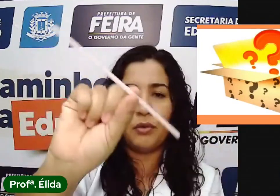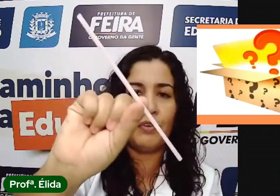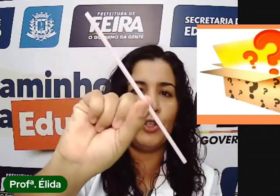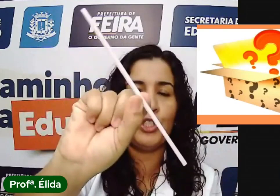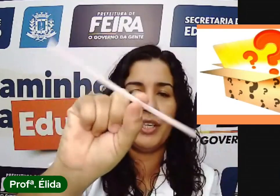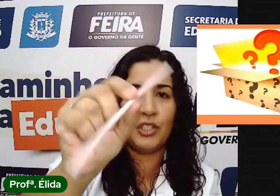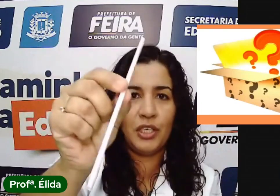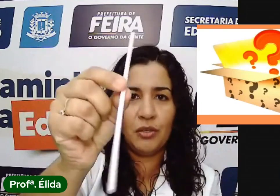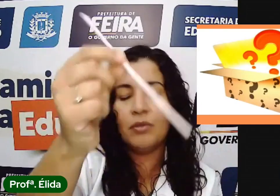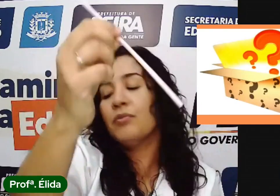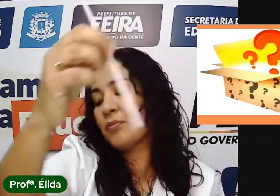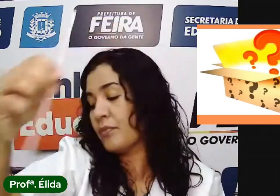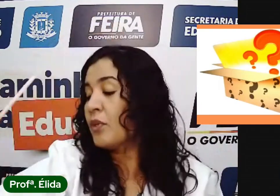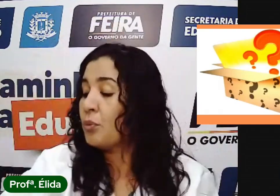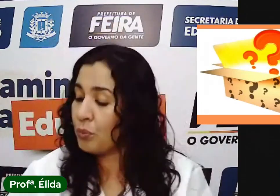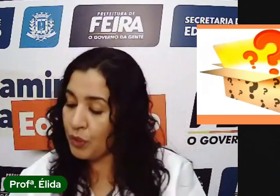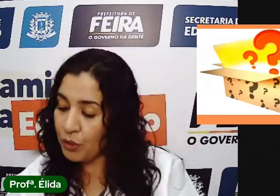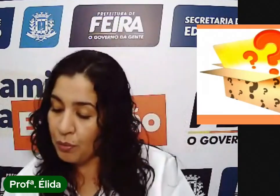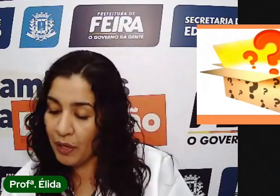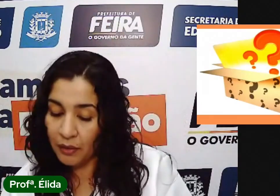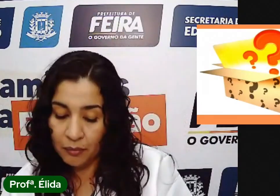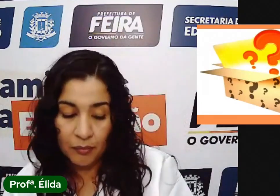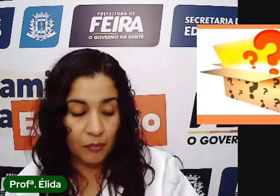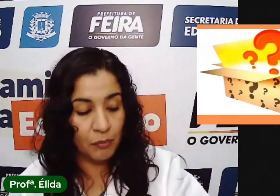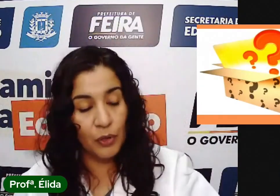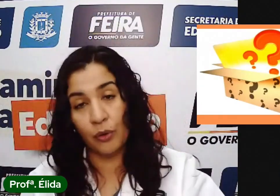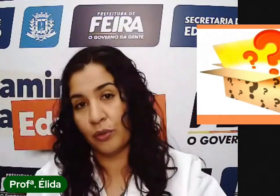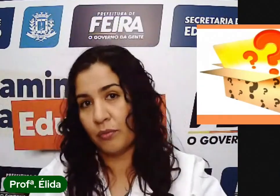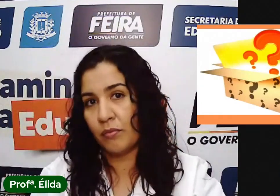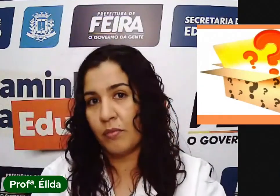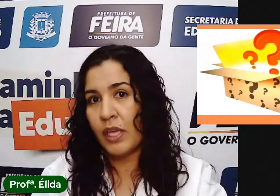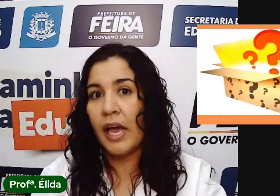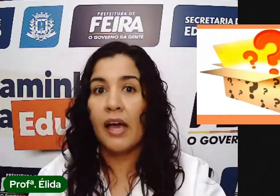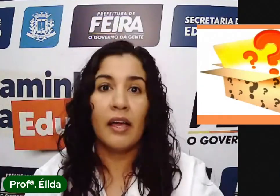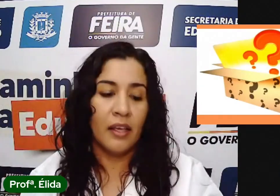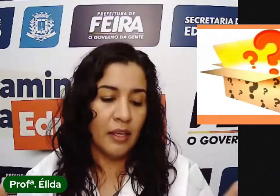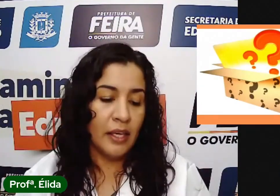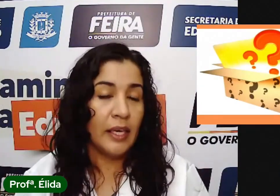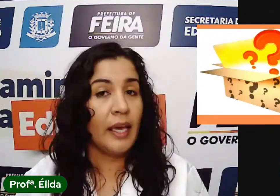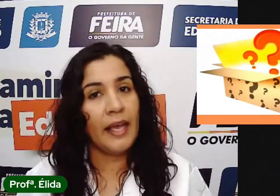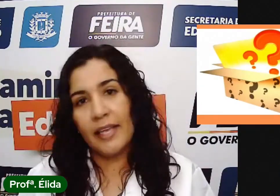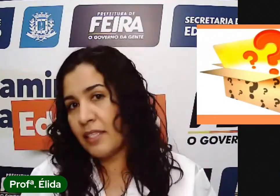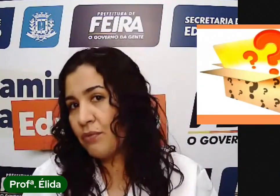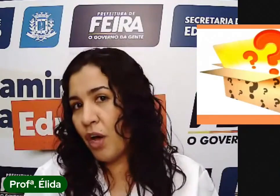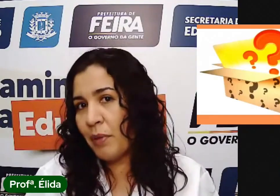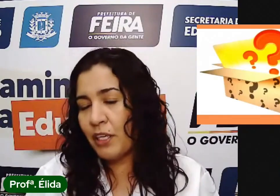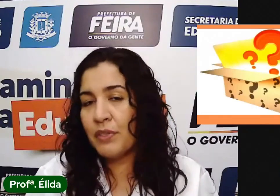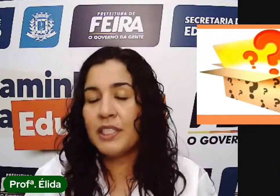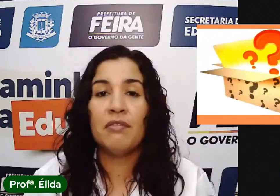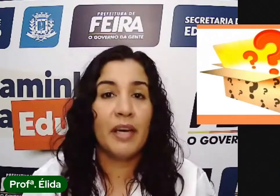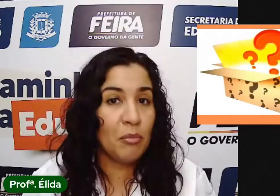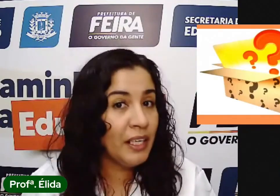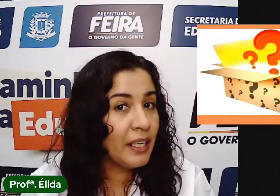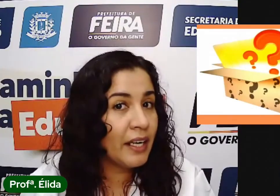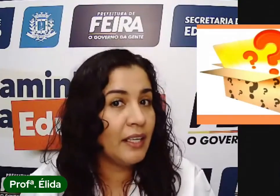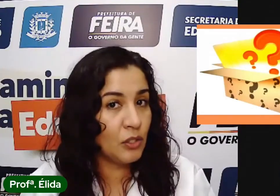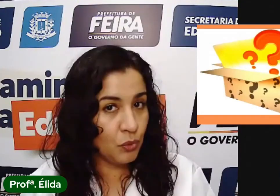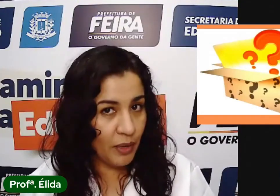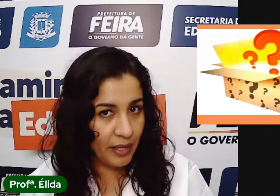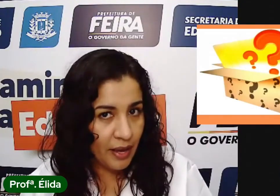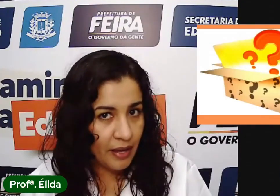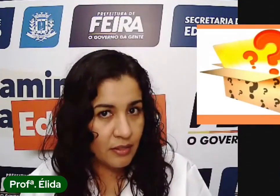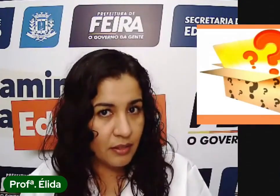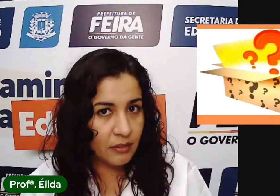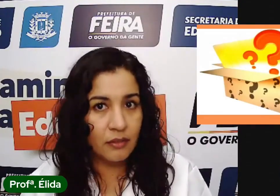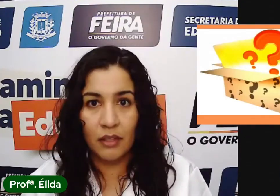Estão vendo direitinho? Muito bem! Então... É dessa forma que você vai brincar